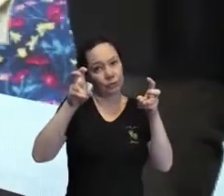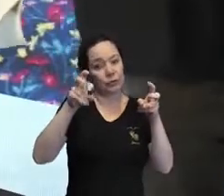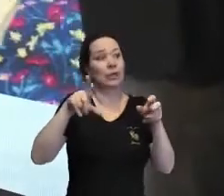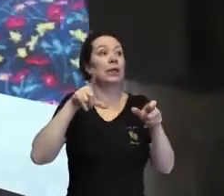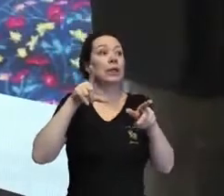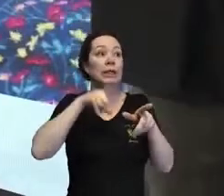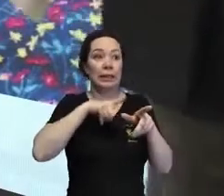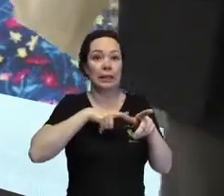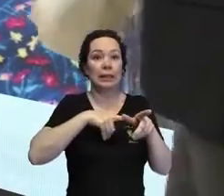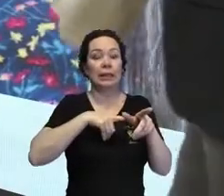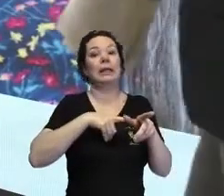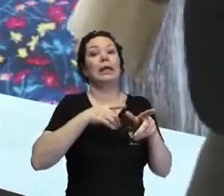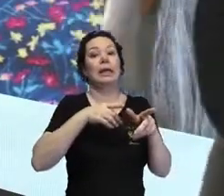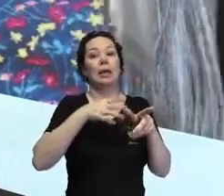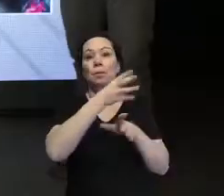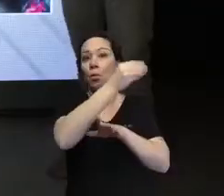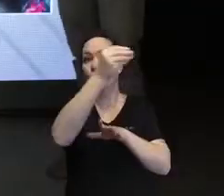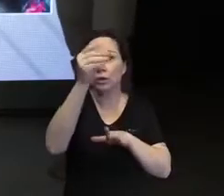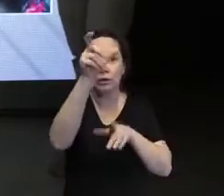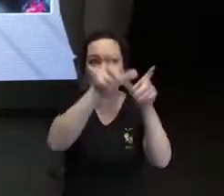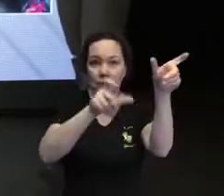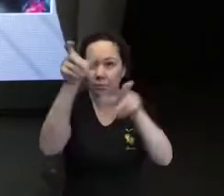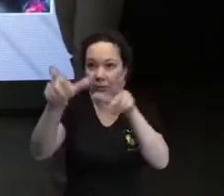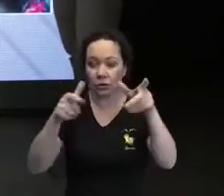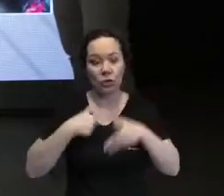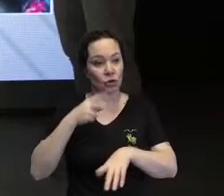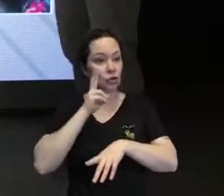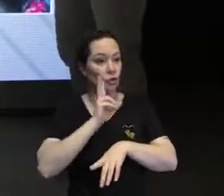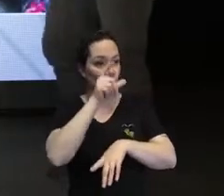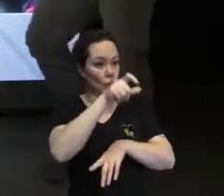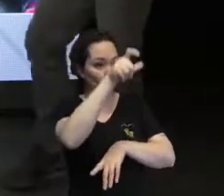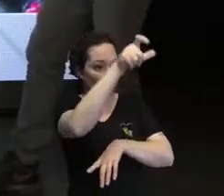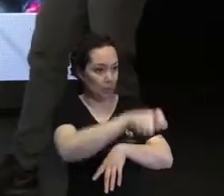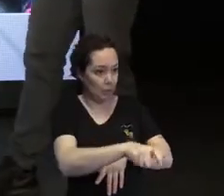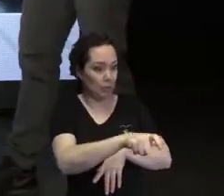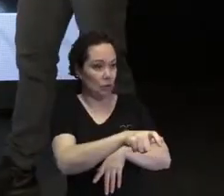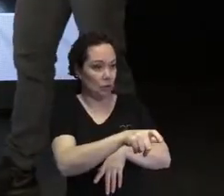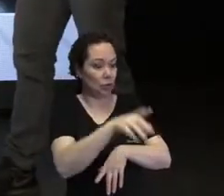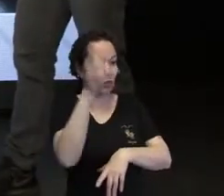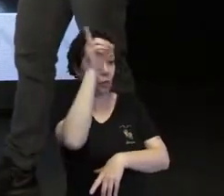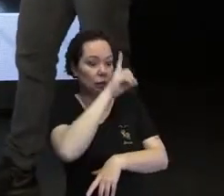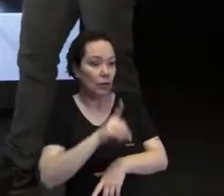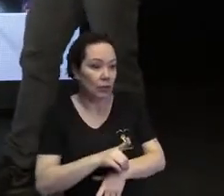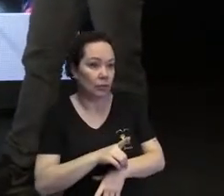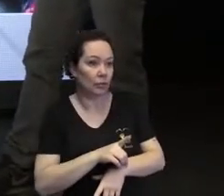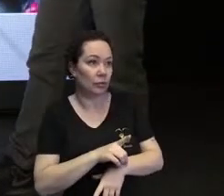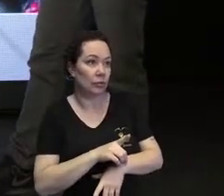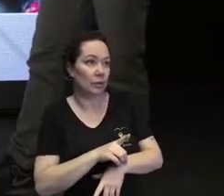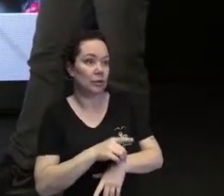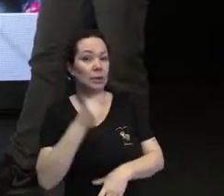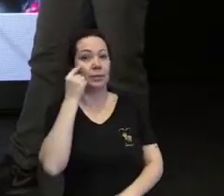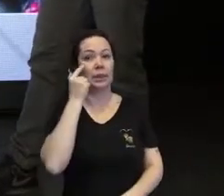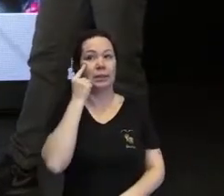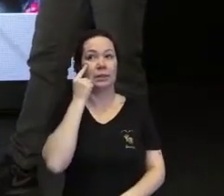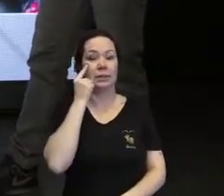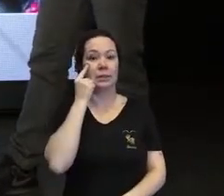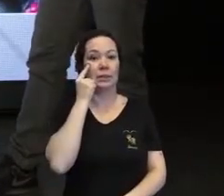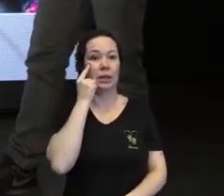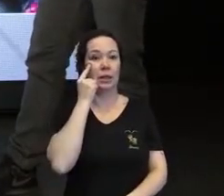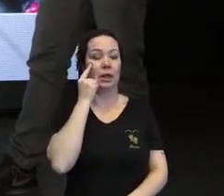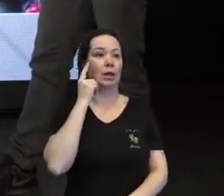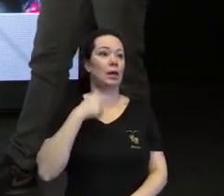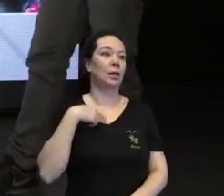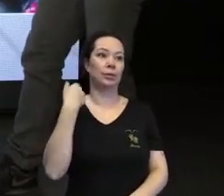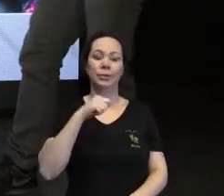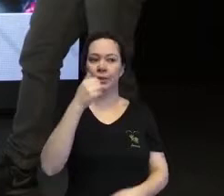Marília, que estavam nessa mesma condição, de olhar para alguém com deficiência. E aí quando ele olha para aquela pessoa com deficiência, ai, nossa, eu tenho que agradecer